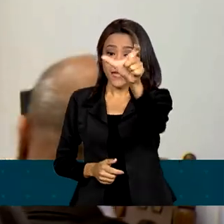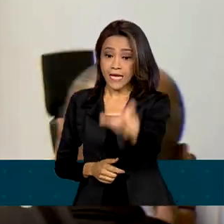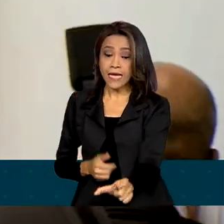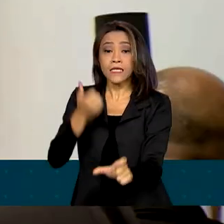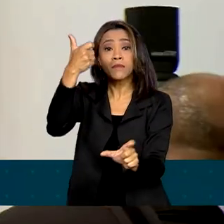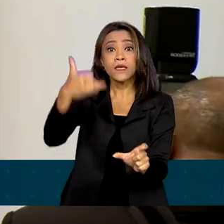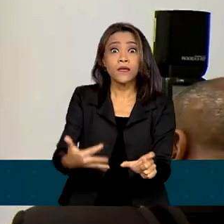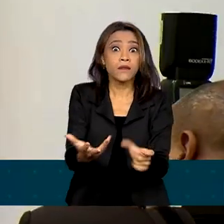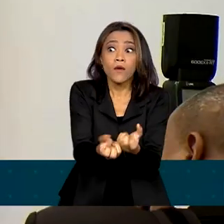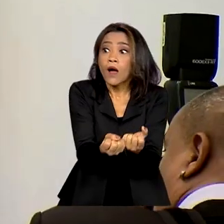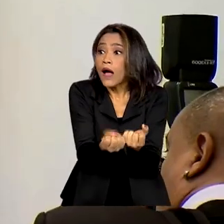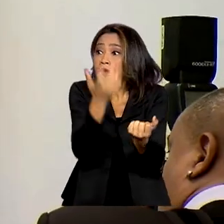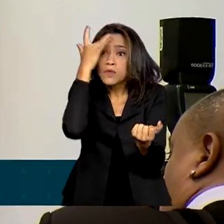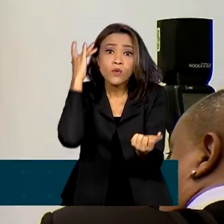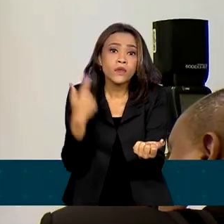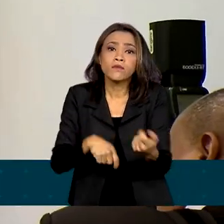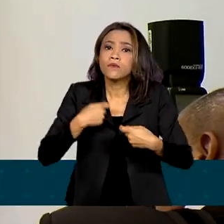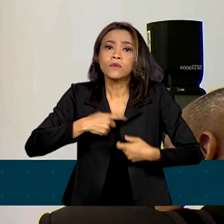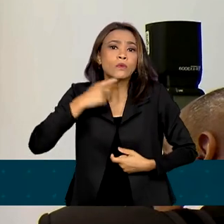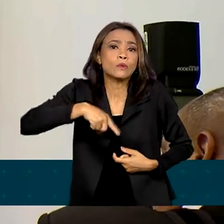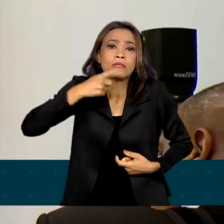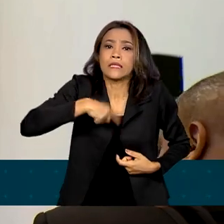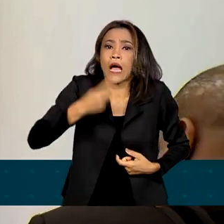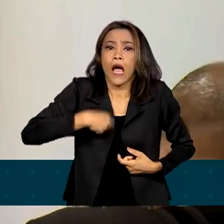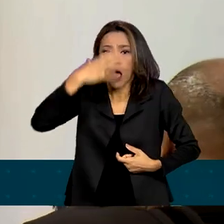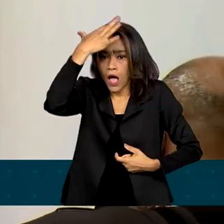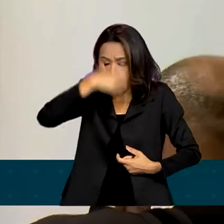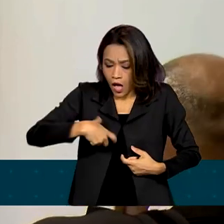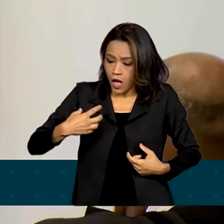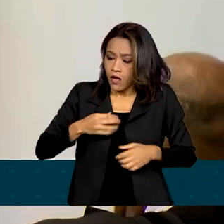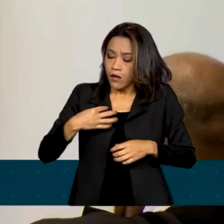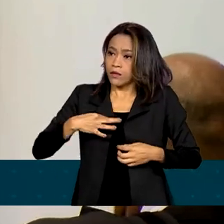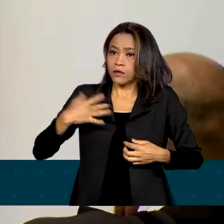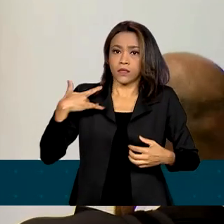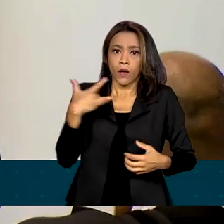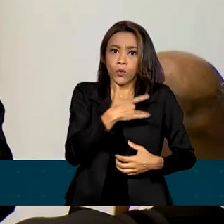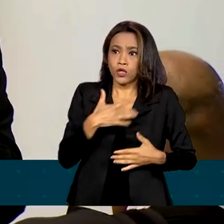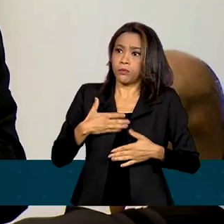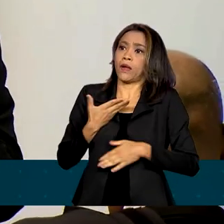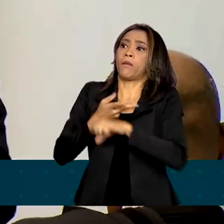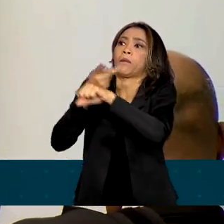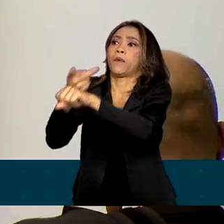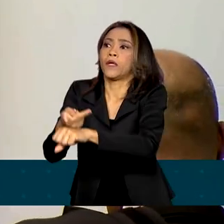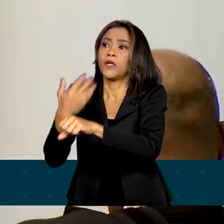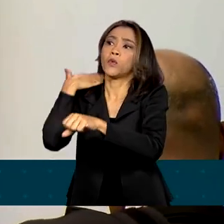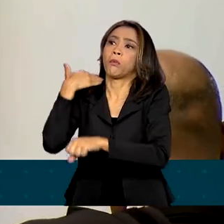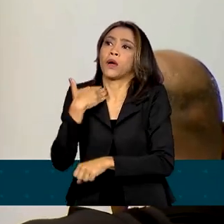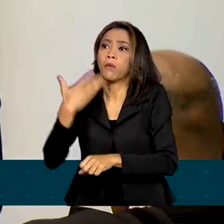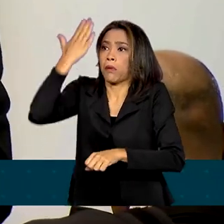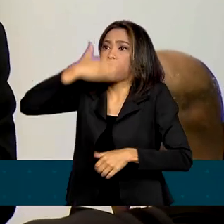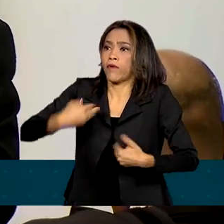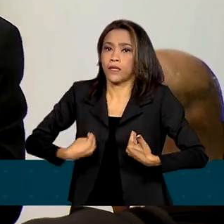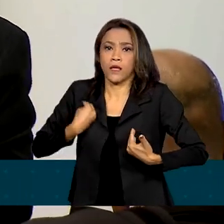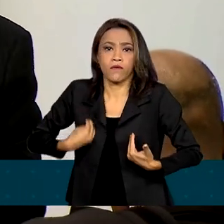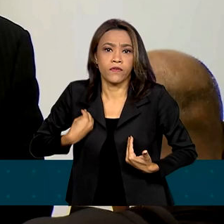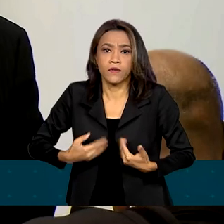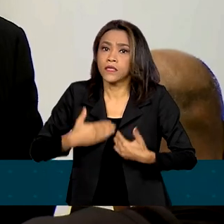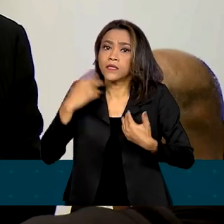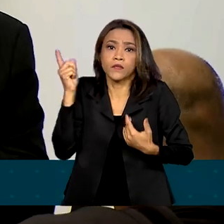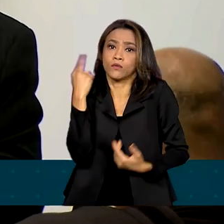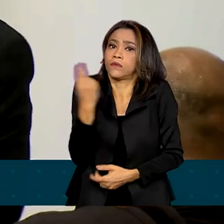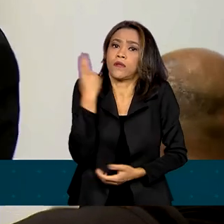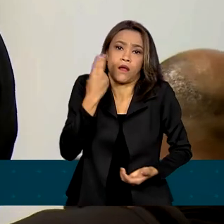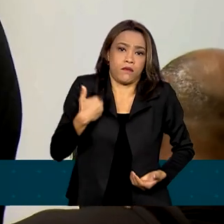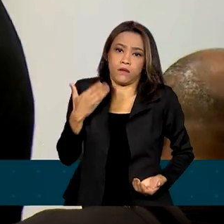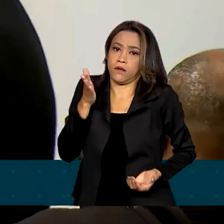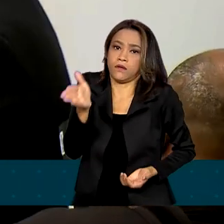físicas e nem de vente da sua família que o leve até um posto ou um banco para poder provar sua vida. Então, com esse ato de